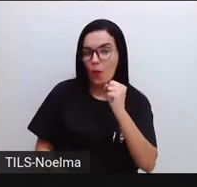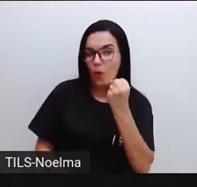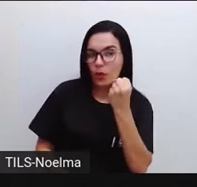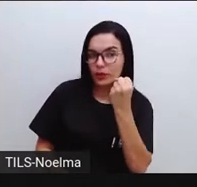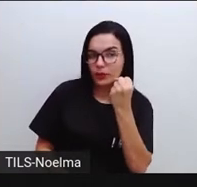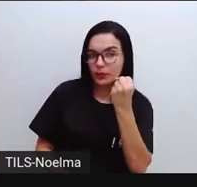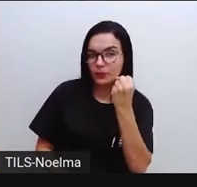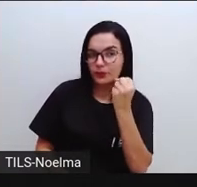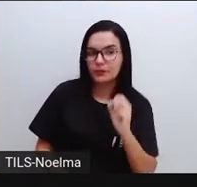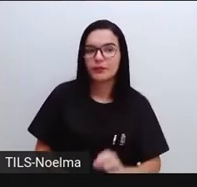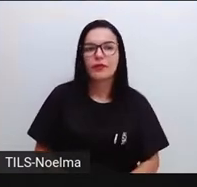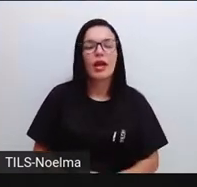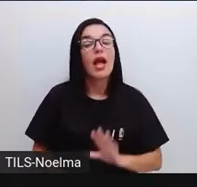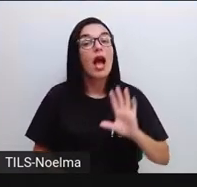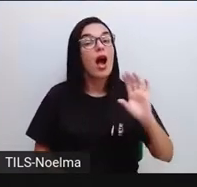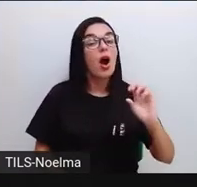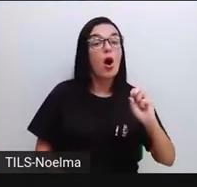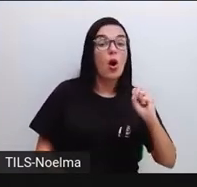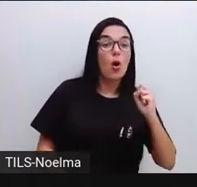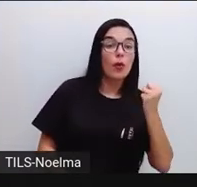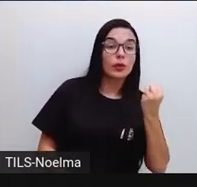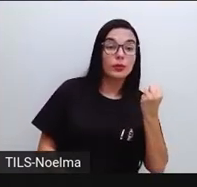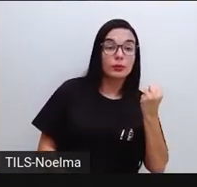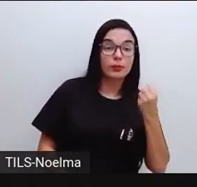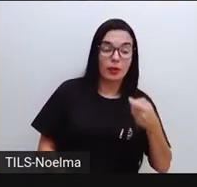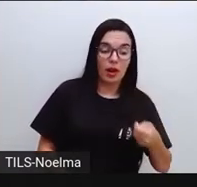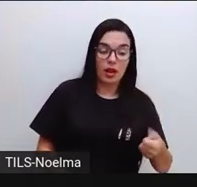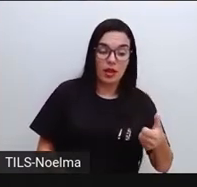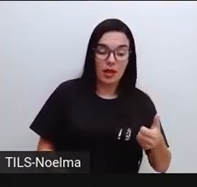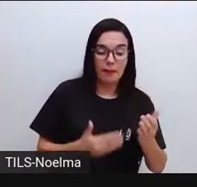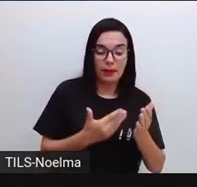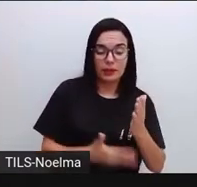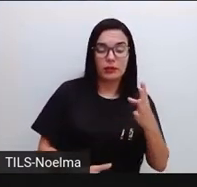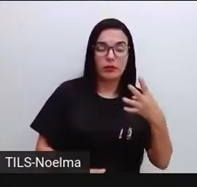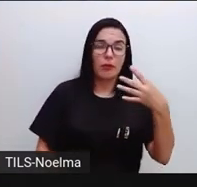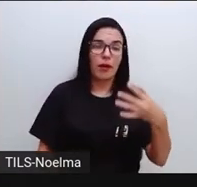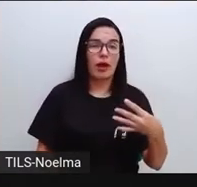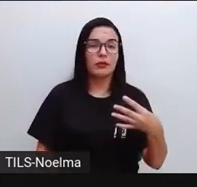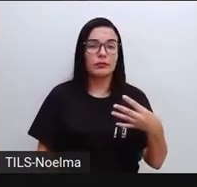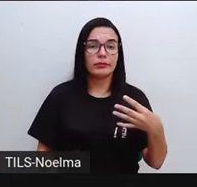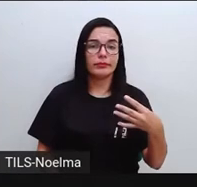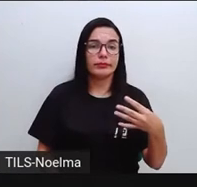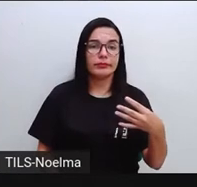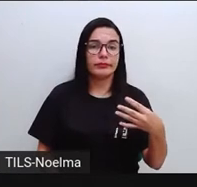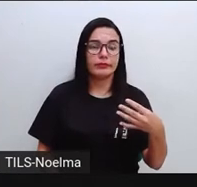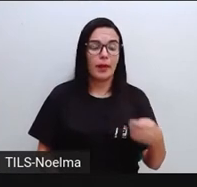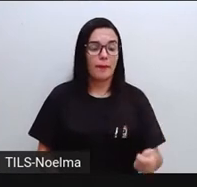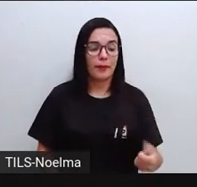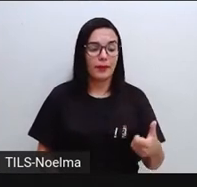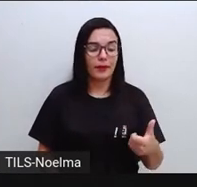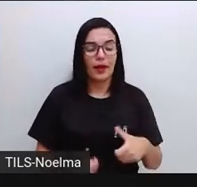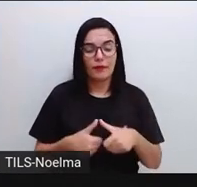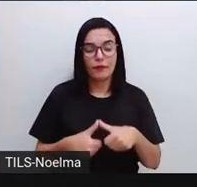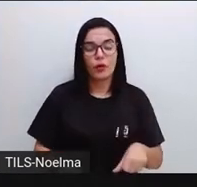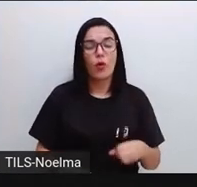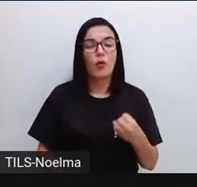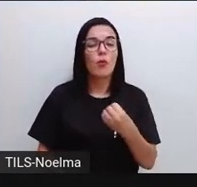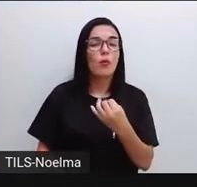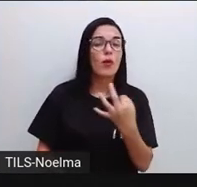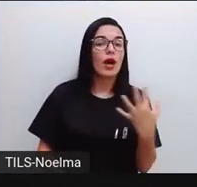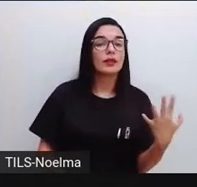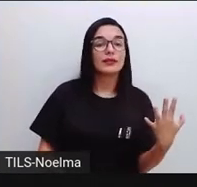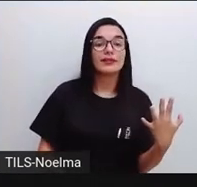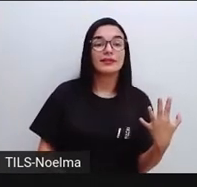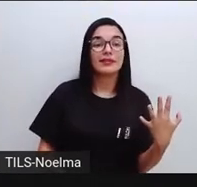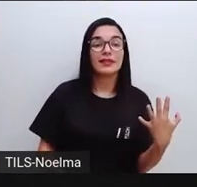bolinhas. Dessas 8 bolinhas, ele perdeu mais 4 para João. Então, olha